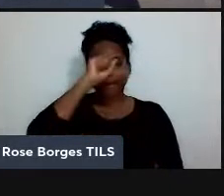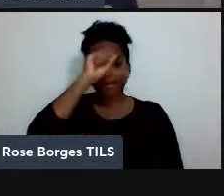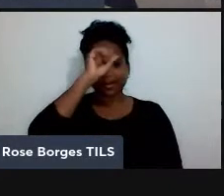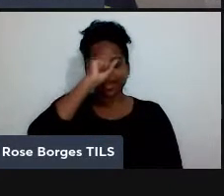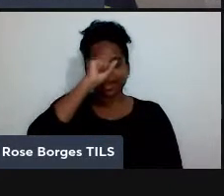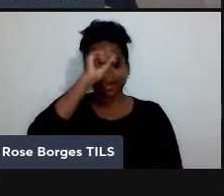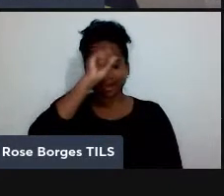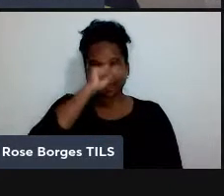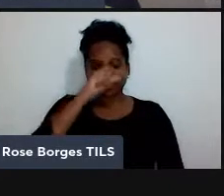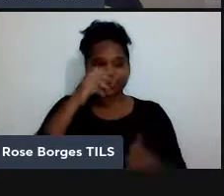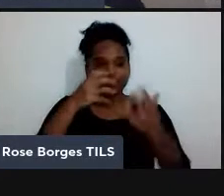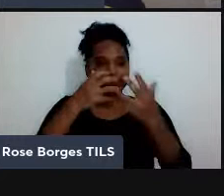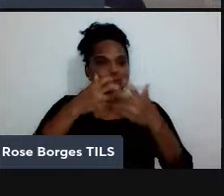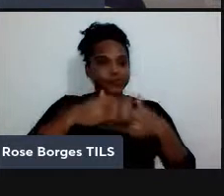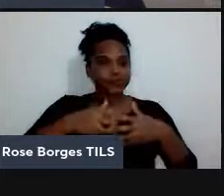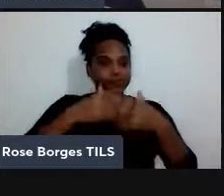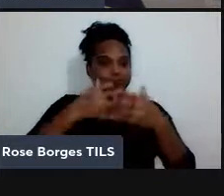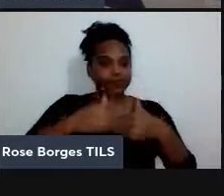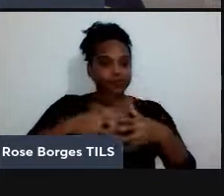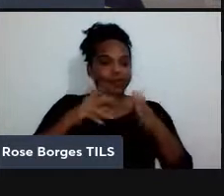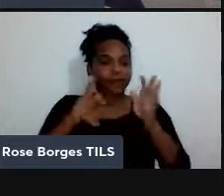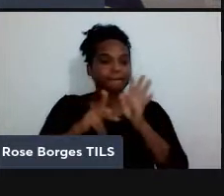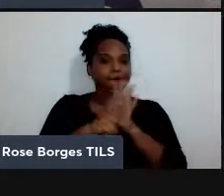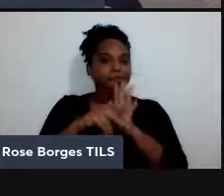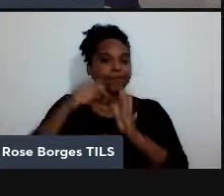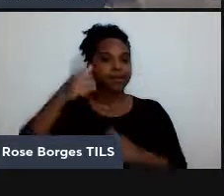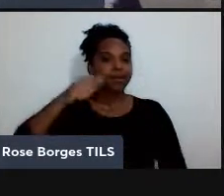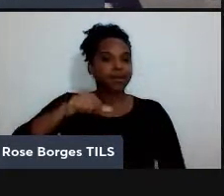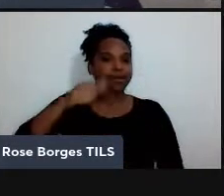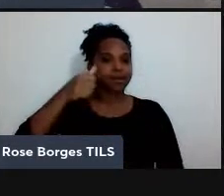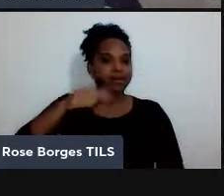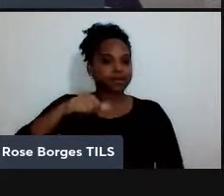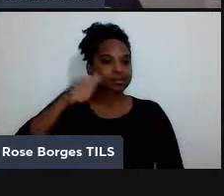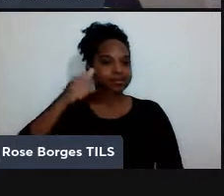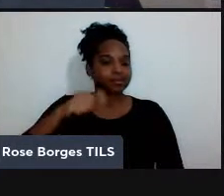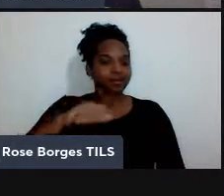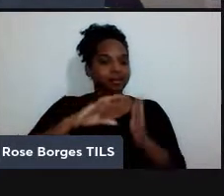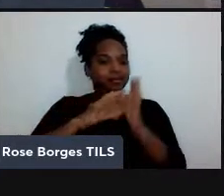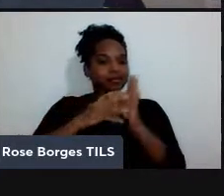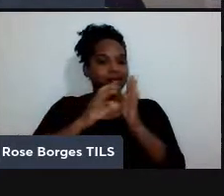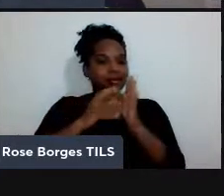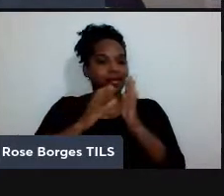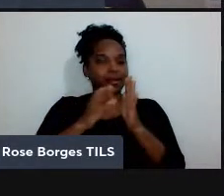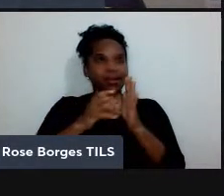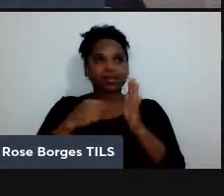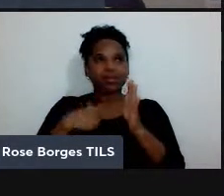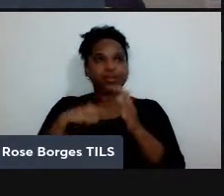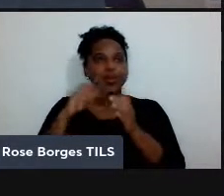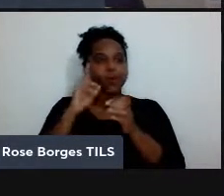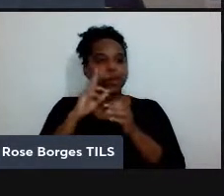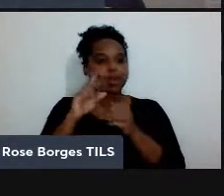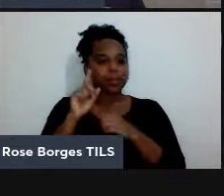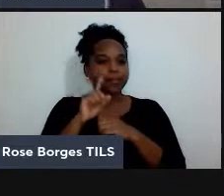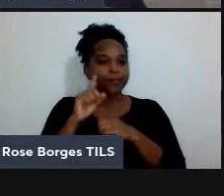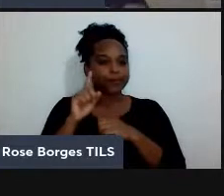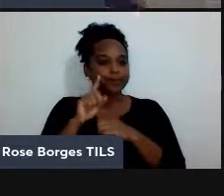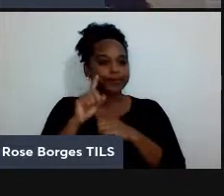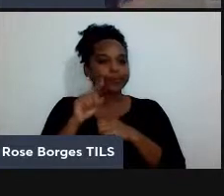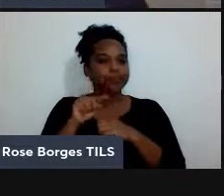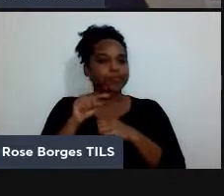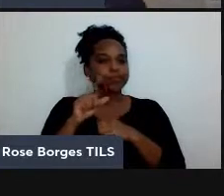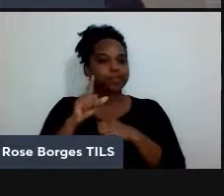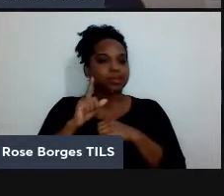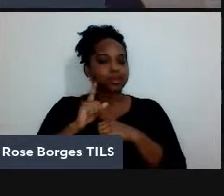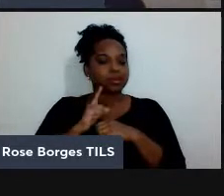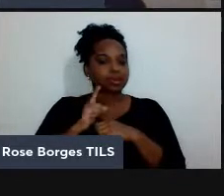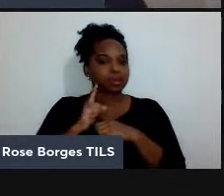analisar os dados do CR em particular eu não lembro qual é o resultado mas eu sei que num certo